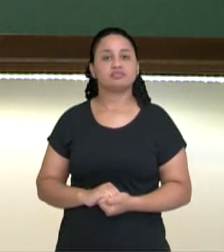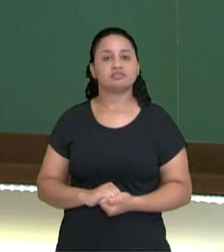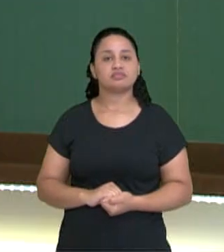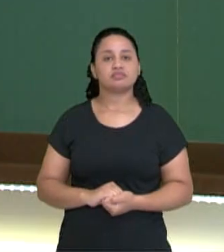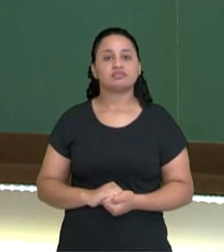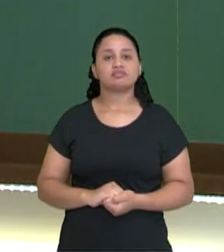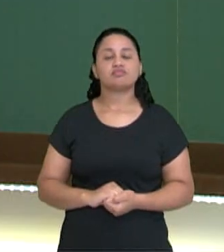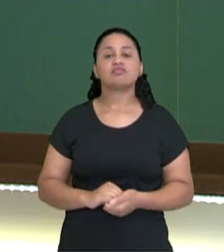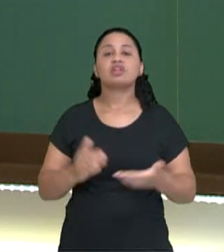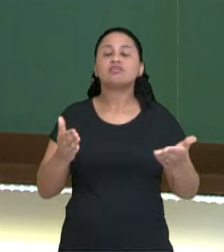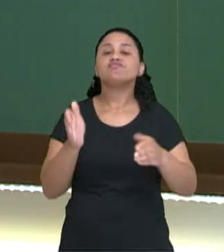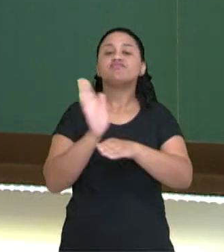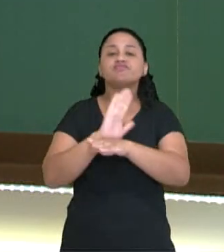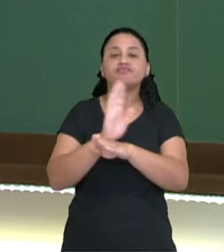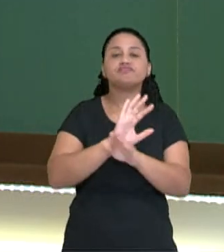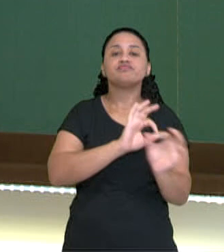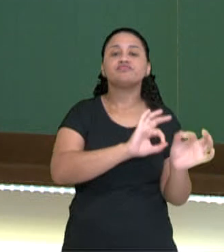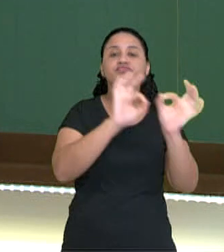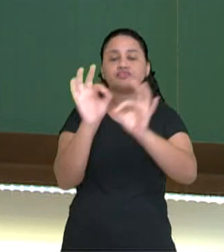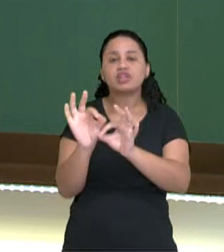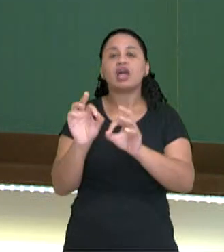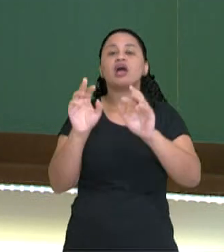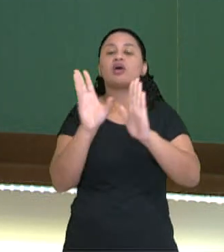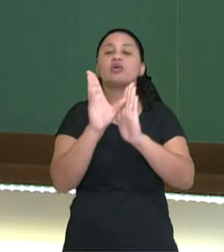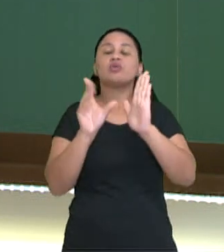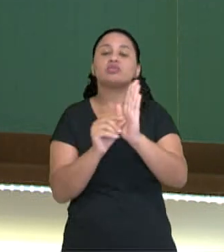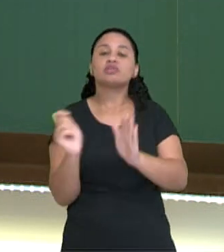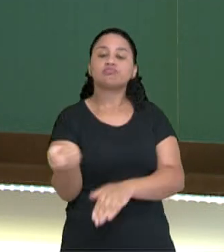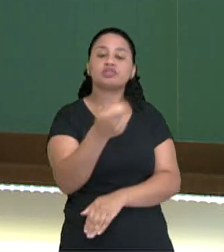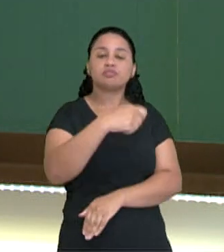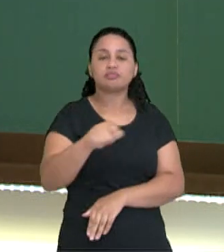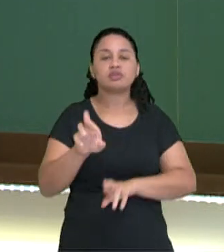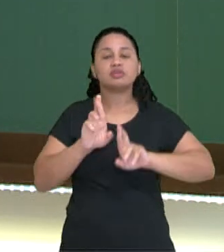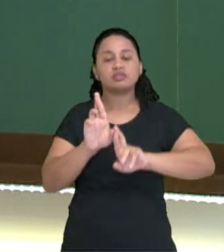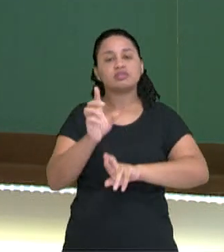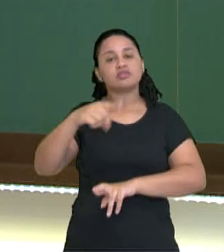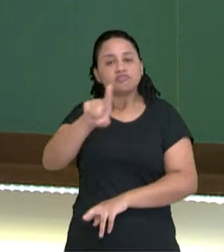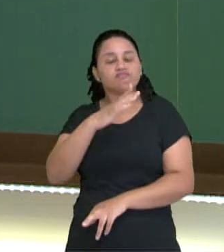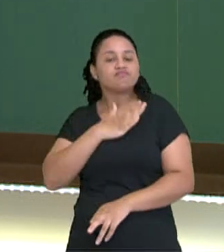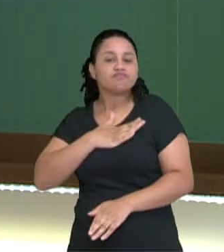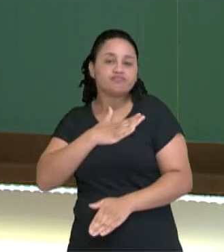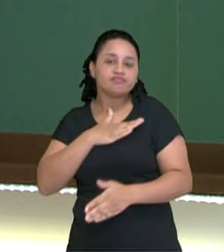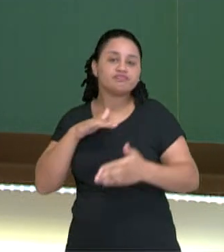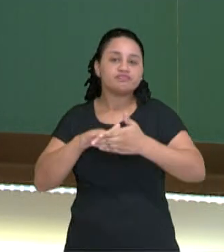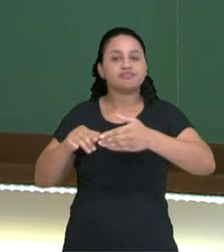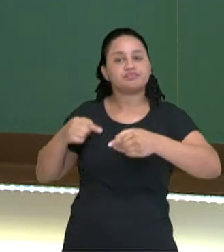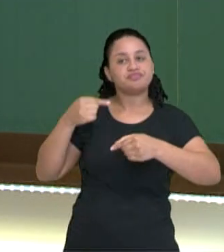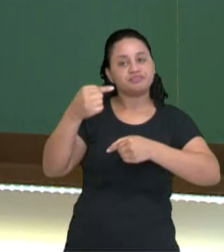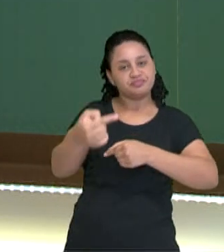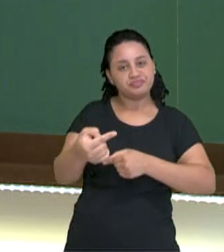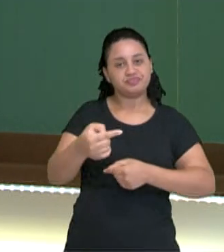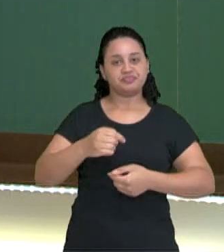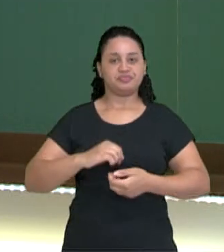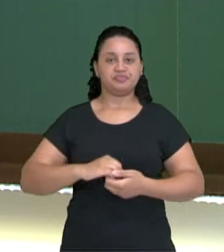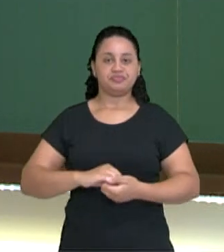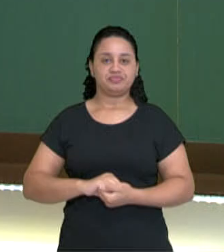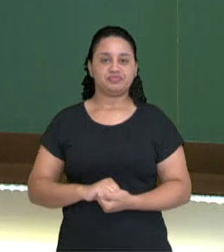Nesse vídeo, nós falamos sobre o tênis de campo. Espero que vocês tenham gostado. Até breve!